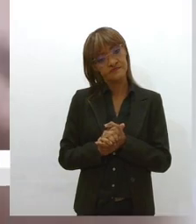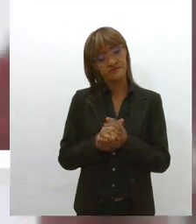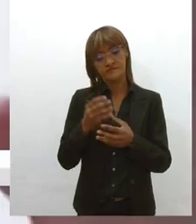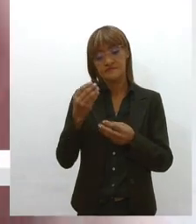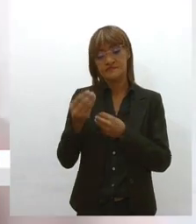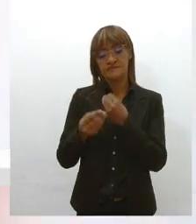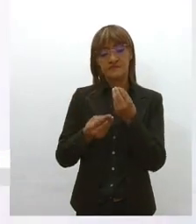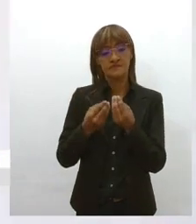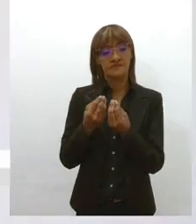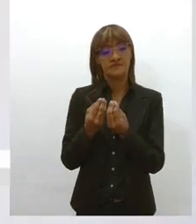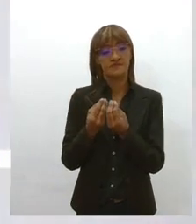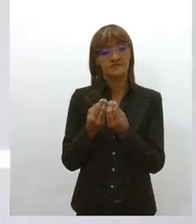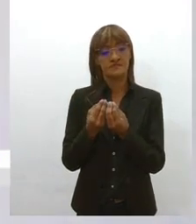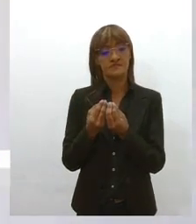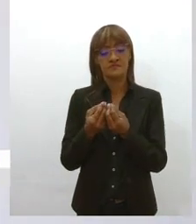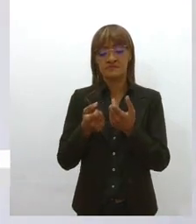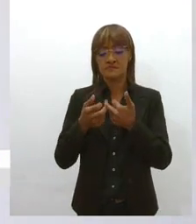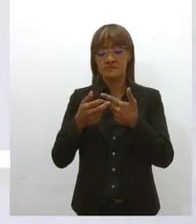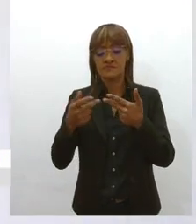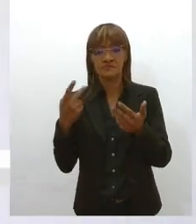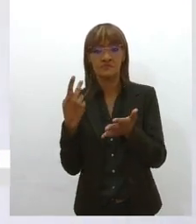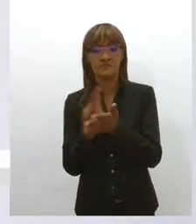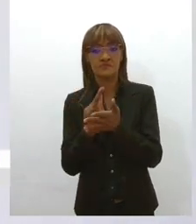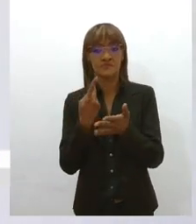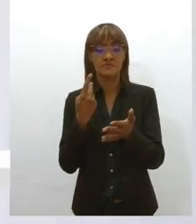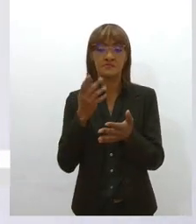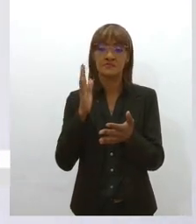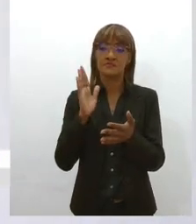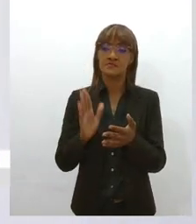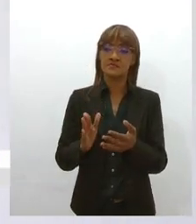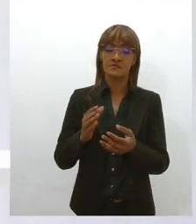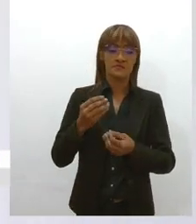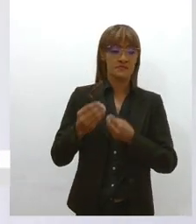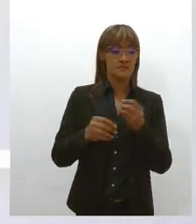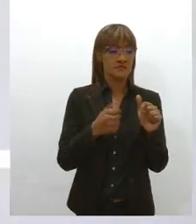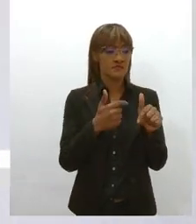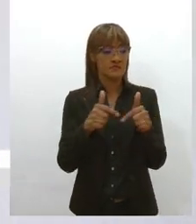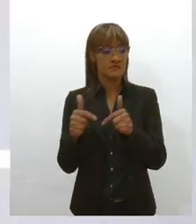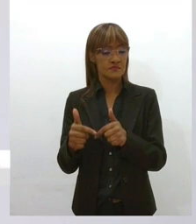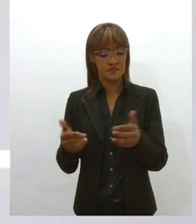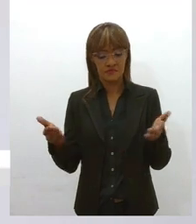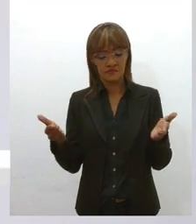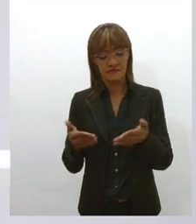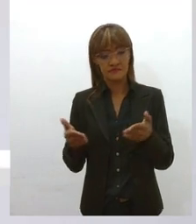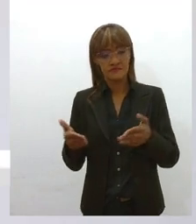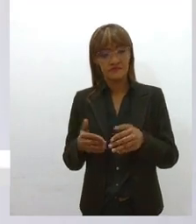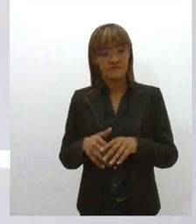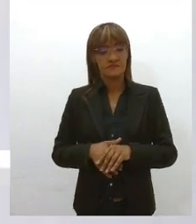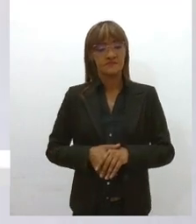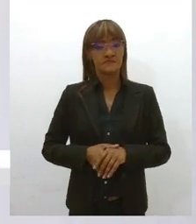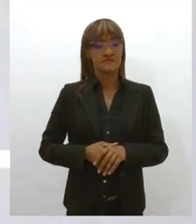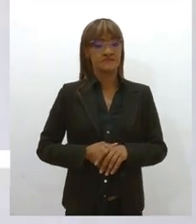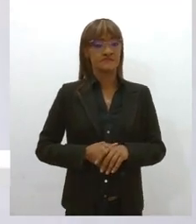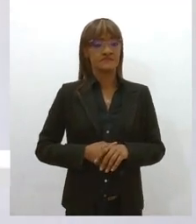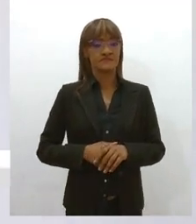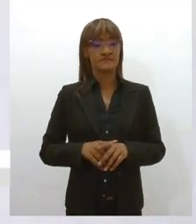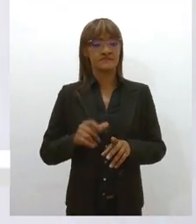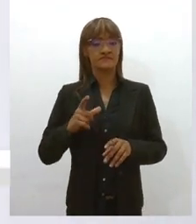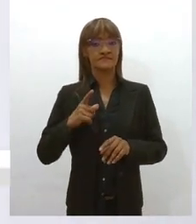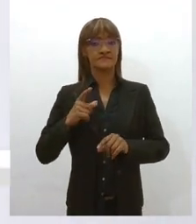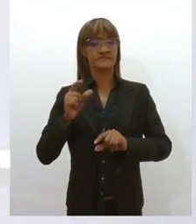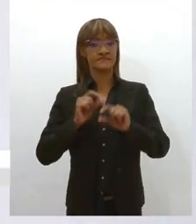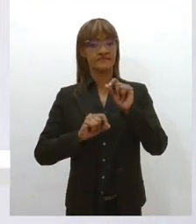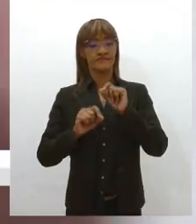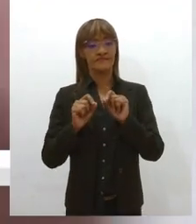desregulamentação, né, das relações de trabalho que hoje se agudizam, e, assim, para sintetizar, a gente